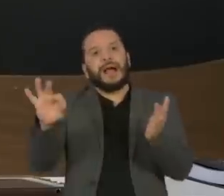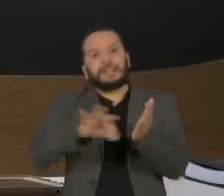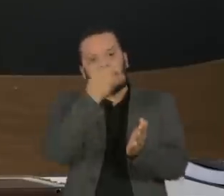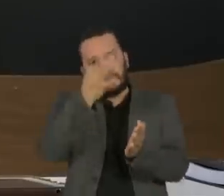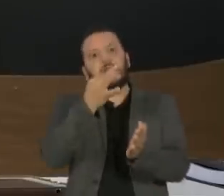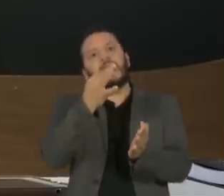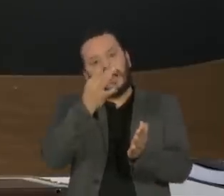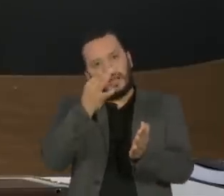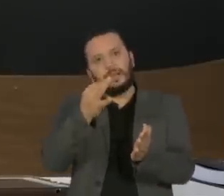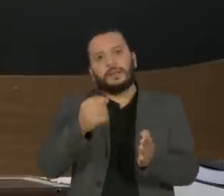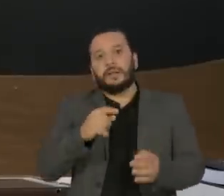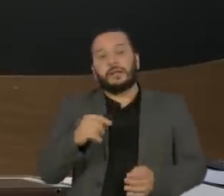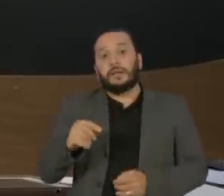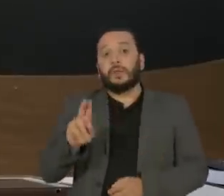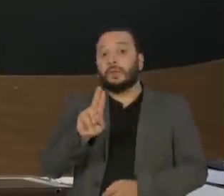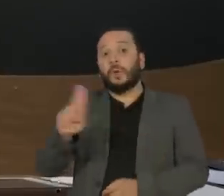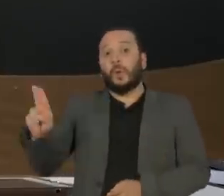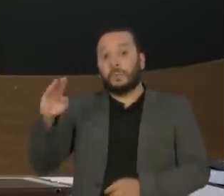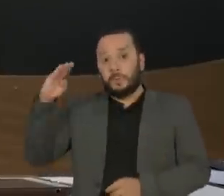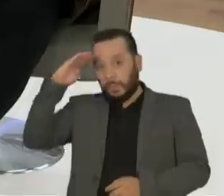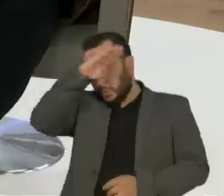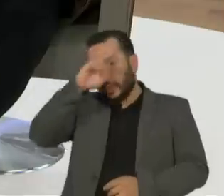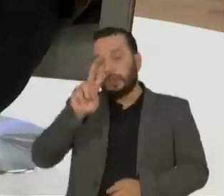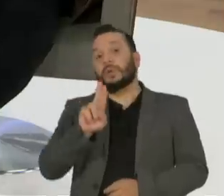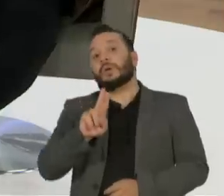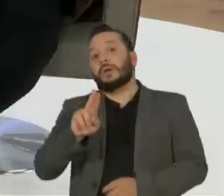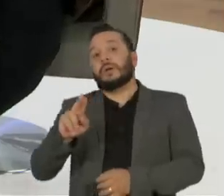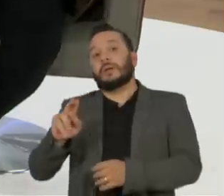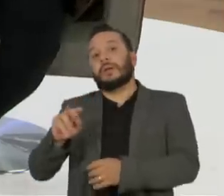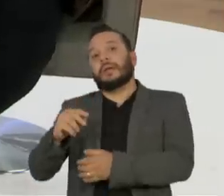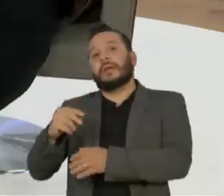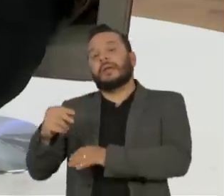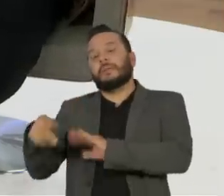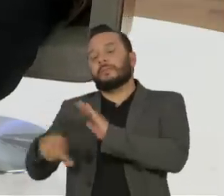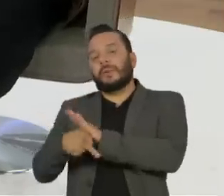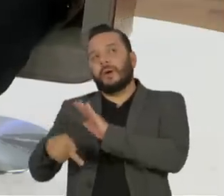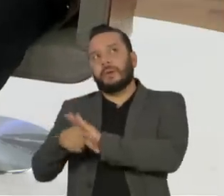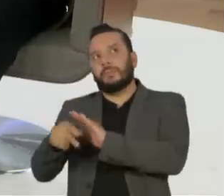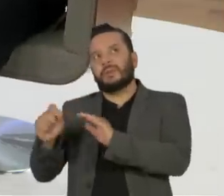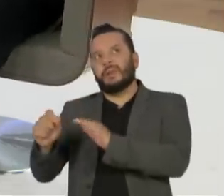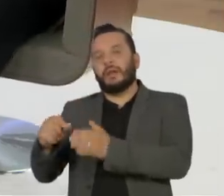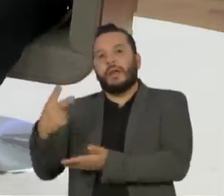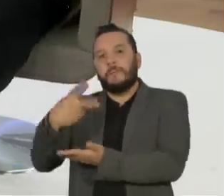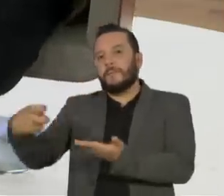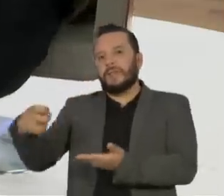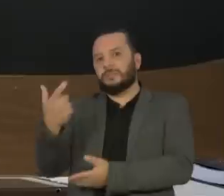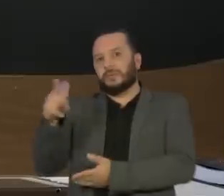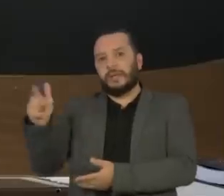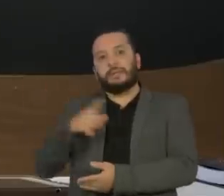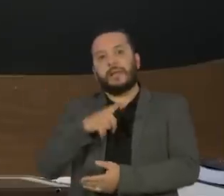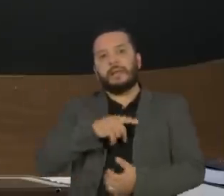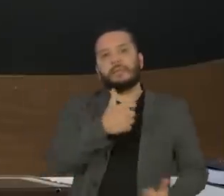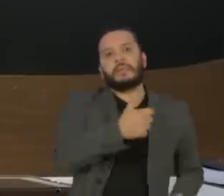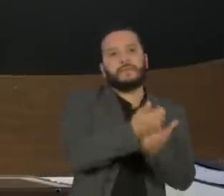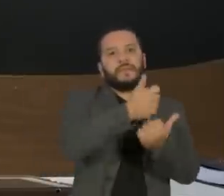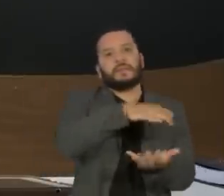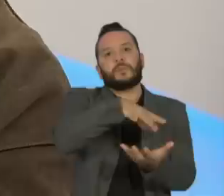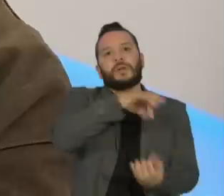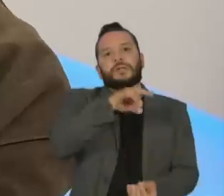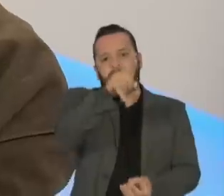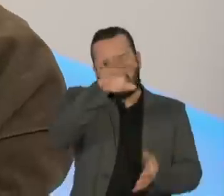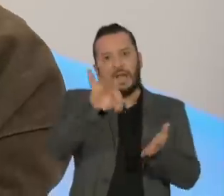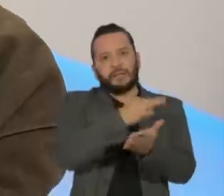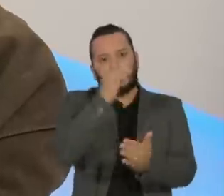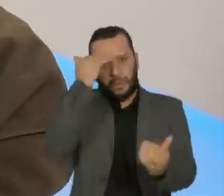um manifesto que não fala o nome do presidente, não fala em impeachment, fala só em defesa da democracia. Como foi esse processo? Olha,